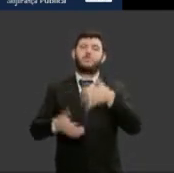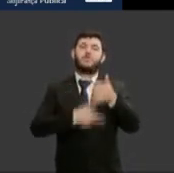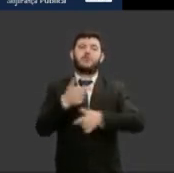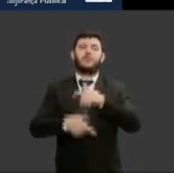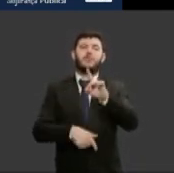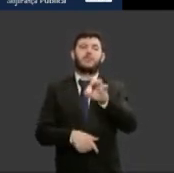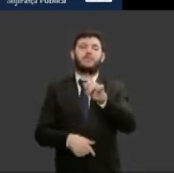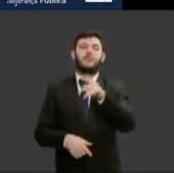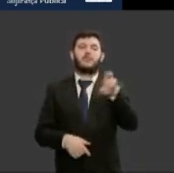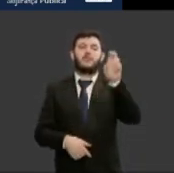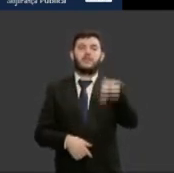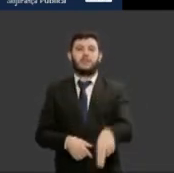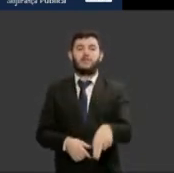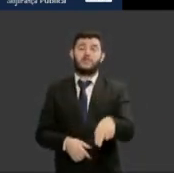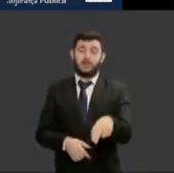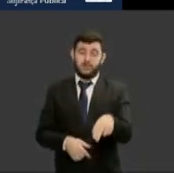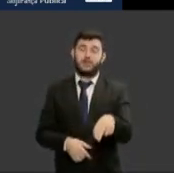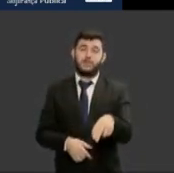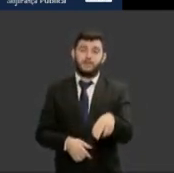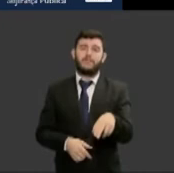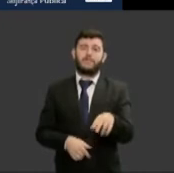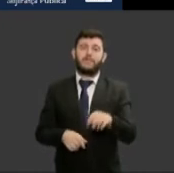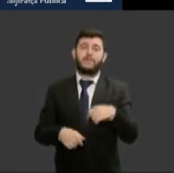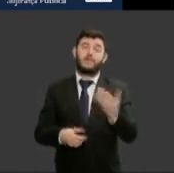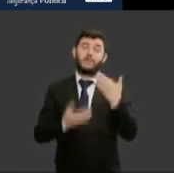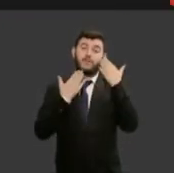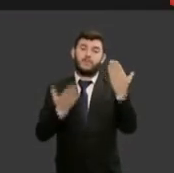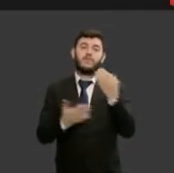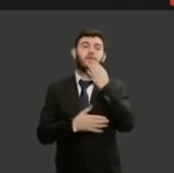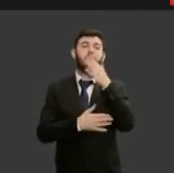Penitenciário Nacional muito obrigada uma boa tarde